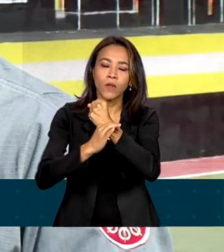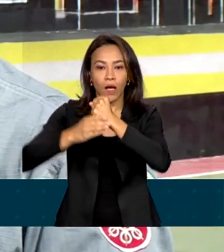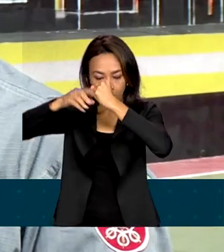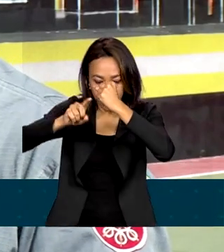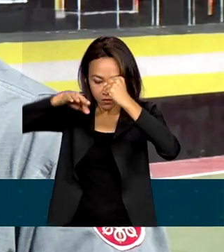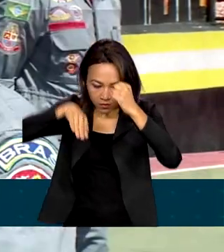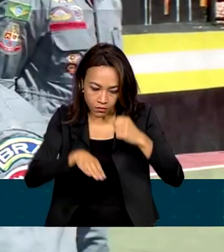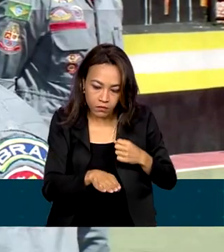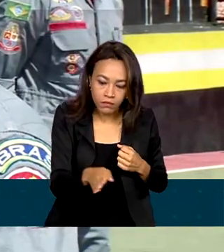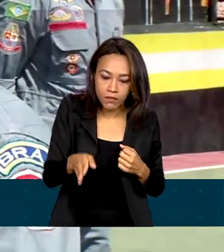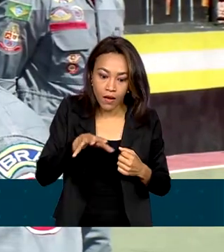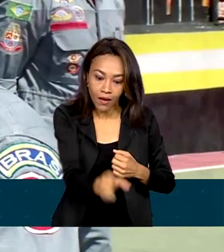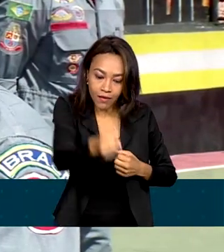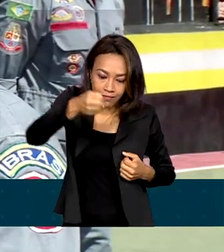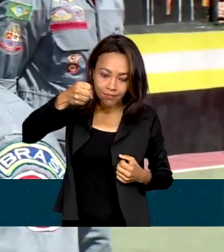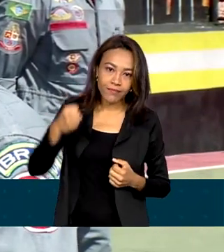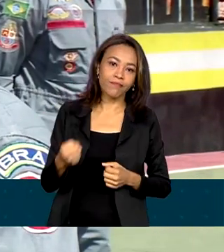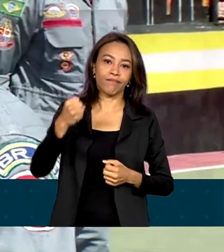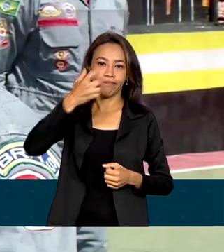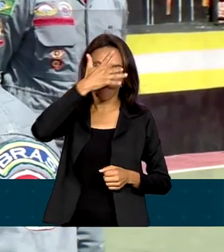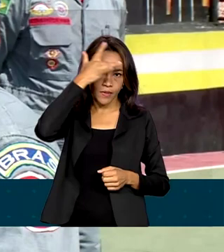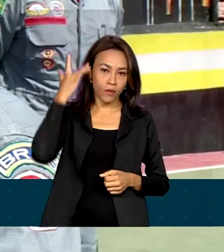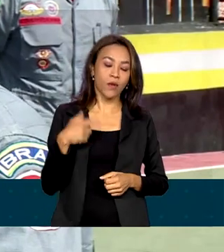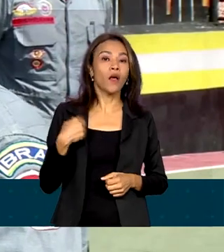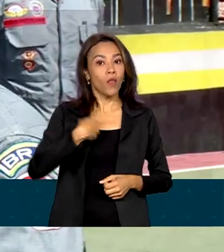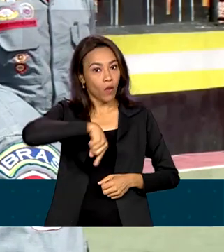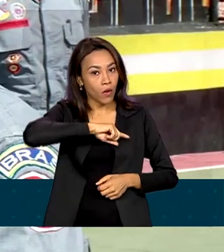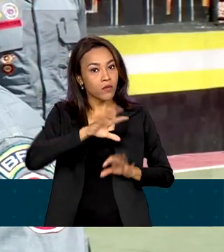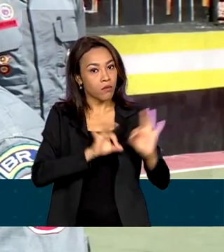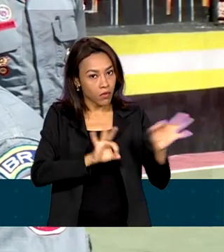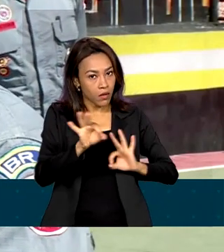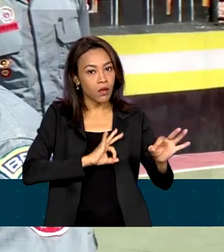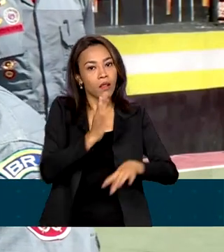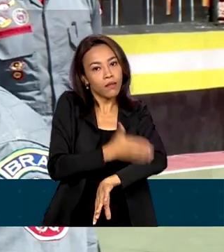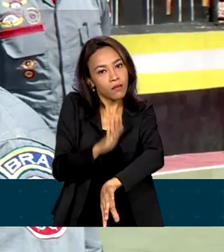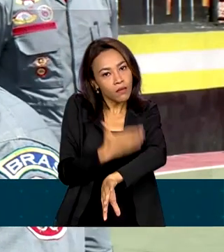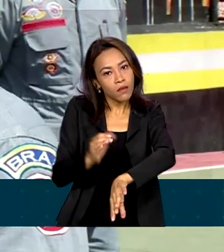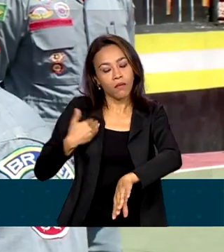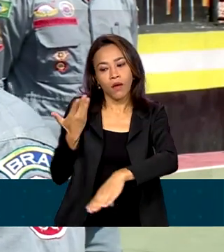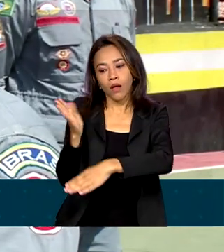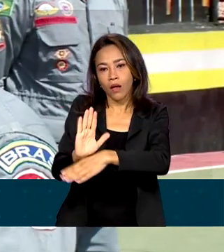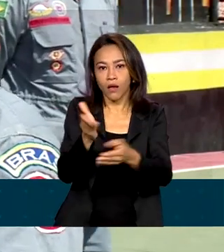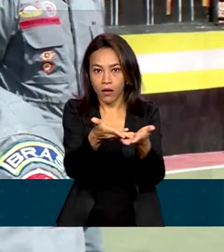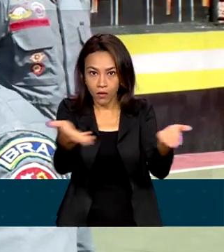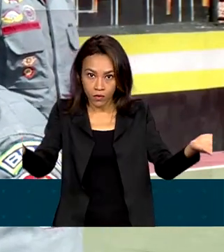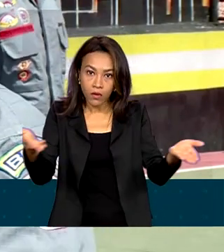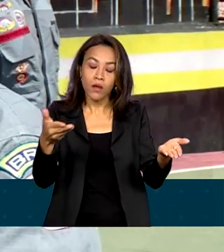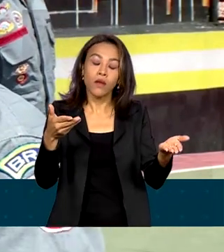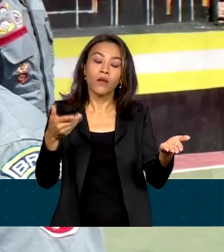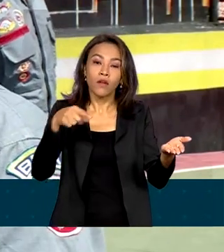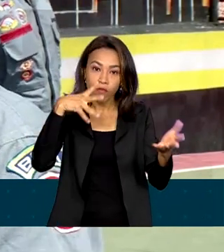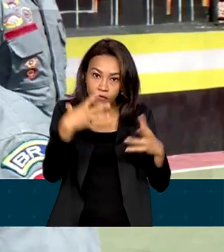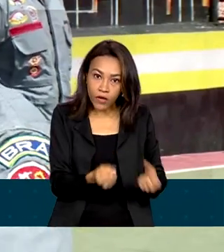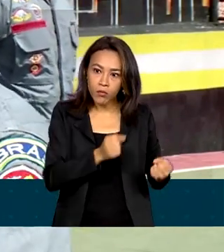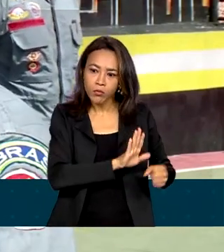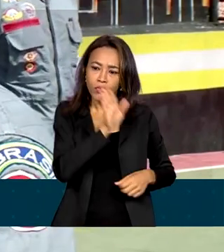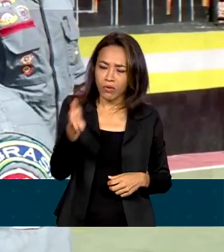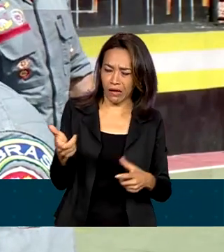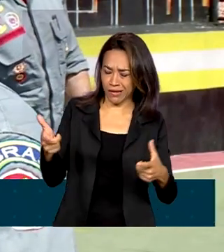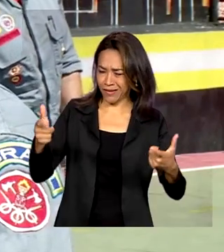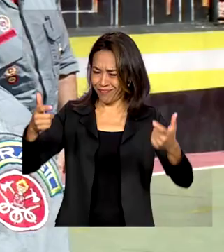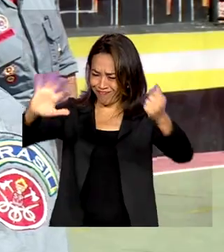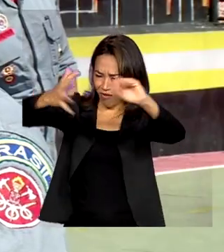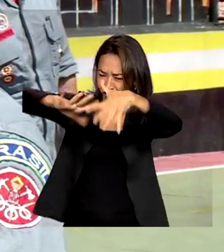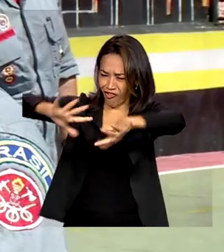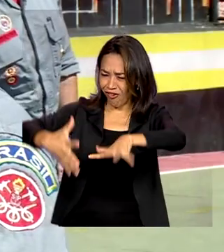resgate da melhor forma possível. Nosso dia a dia é de preparo, de treinamento para atender a população e agora a gente vai para uma área onde há uma catástrofe e